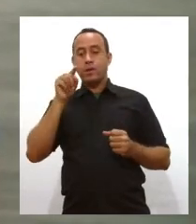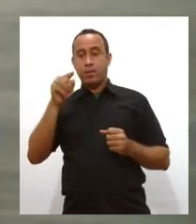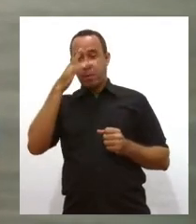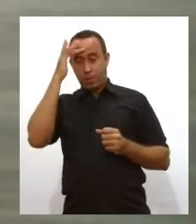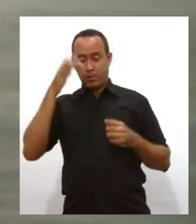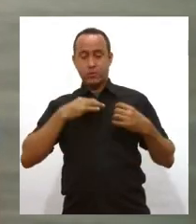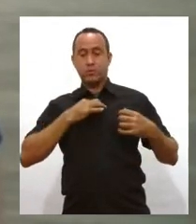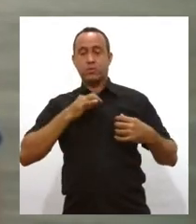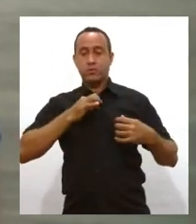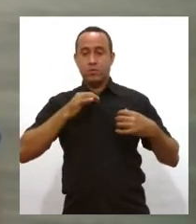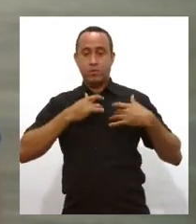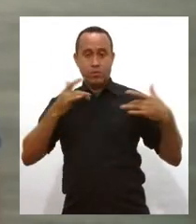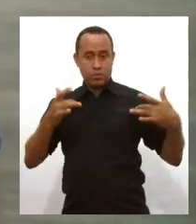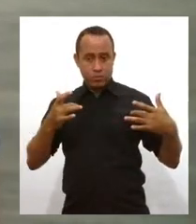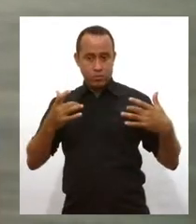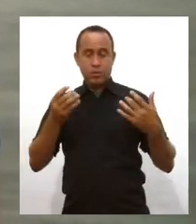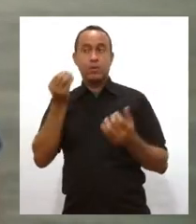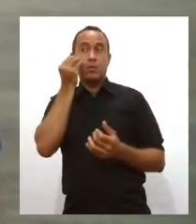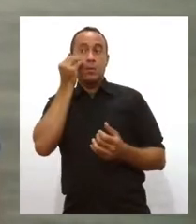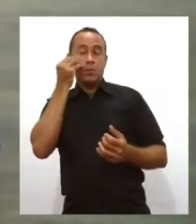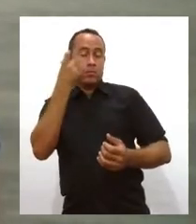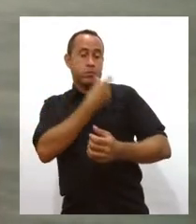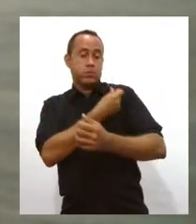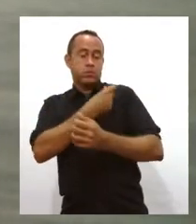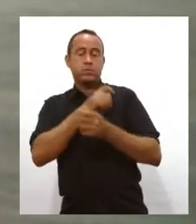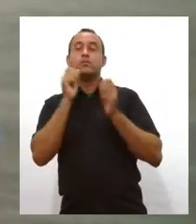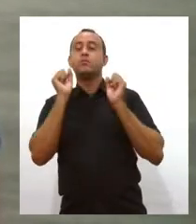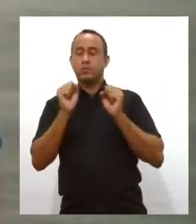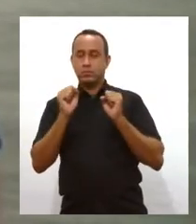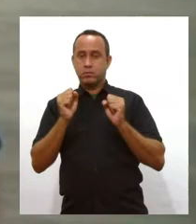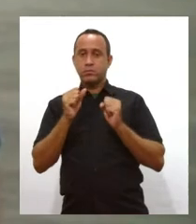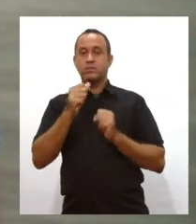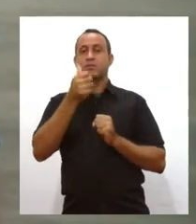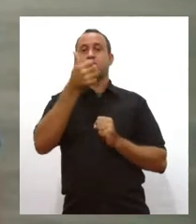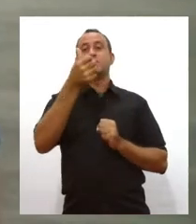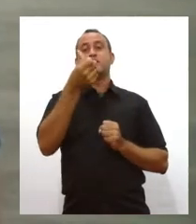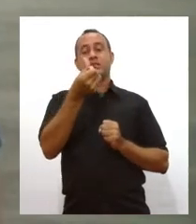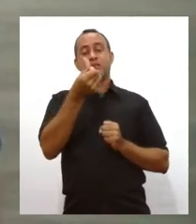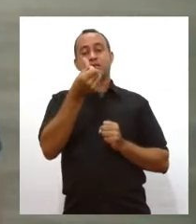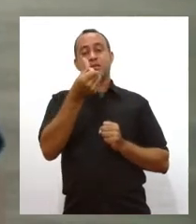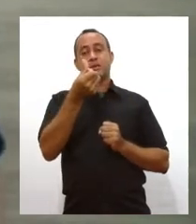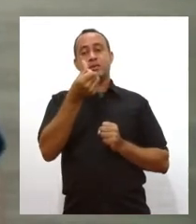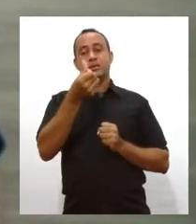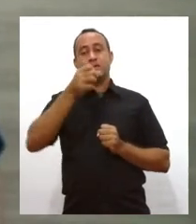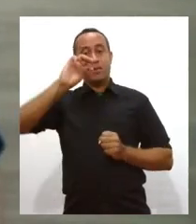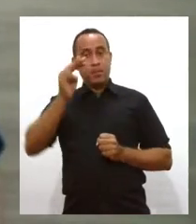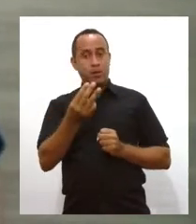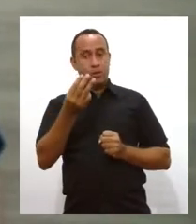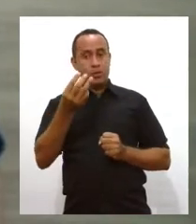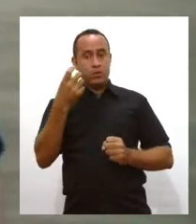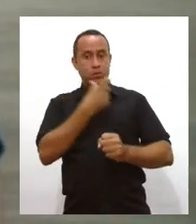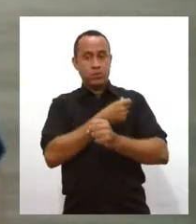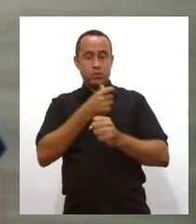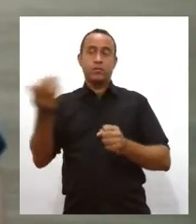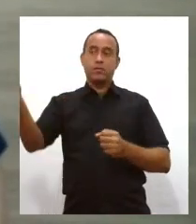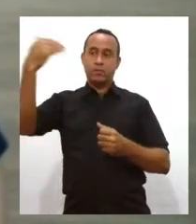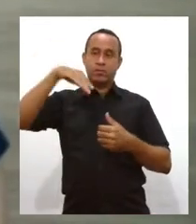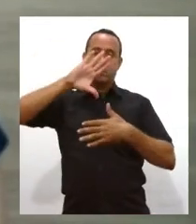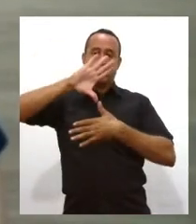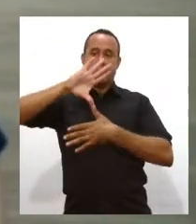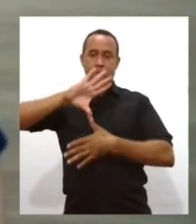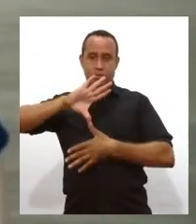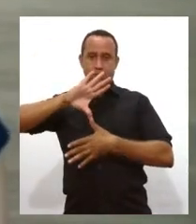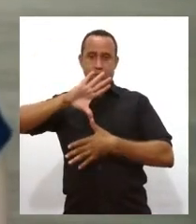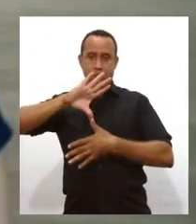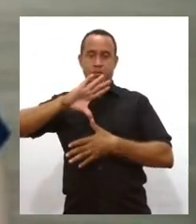3. Segundo Gamaleya, 100 milhões de doses estarão disponíveis para a América Latina. Vamos agora com